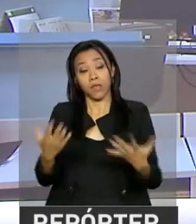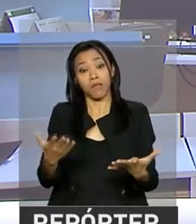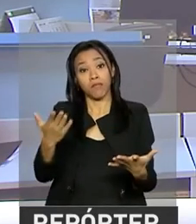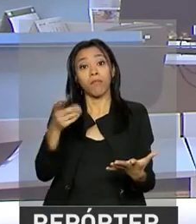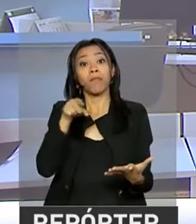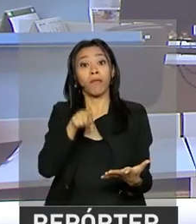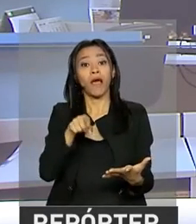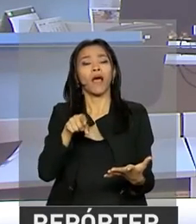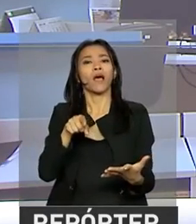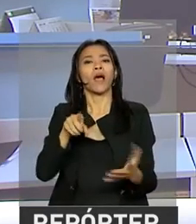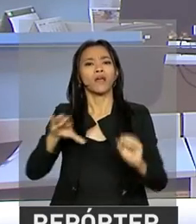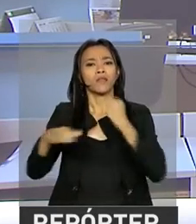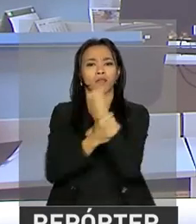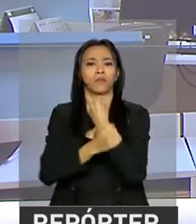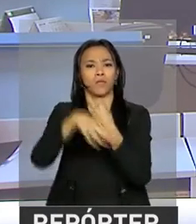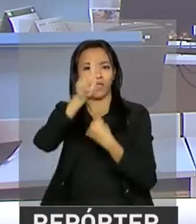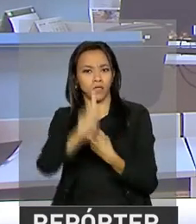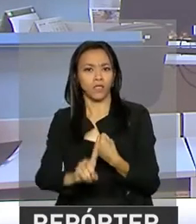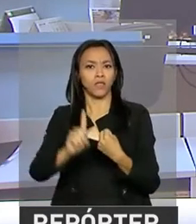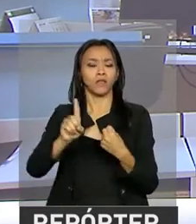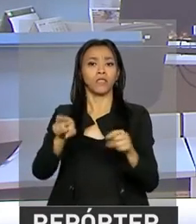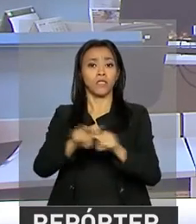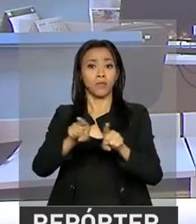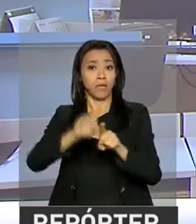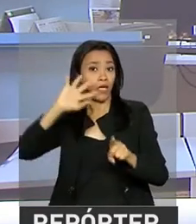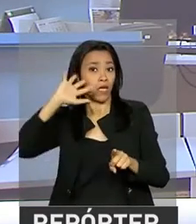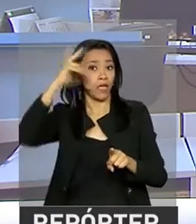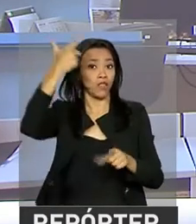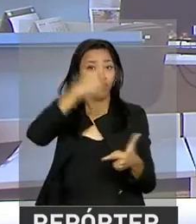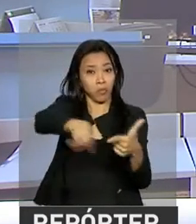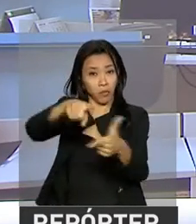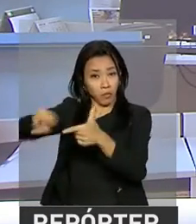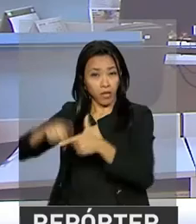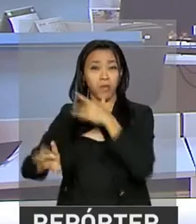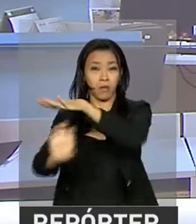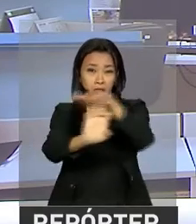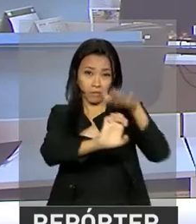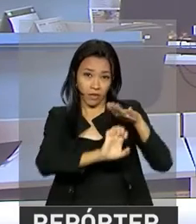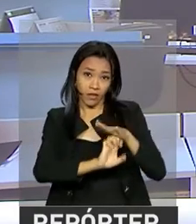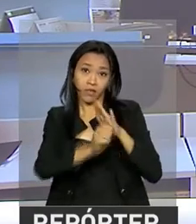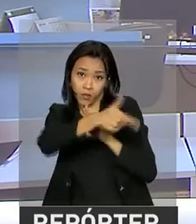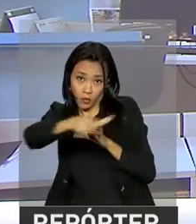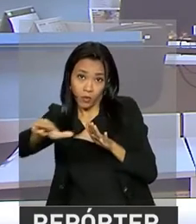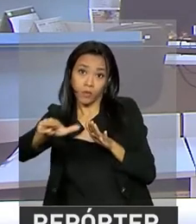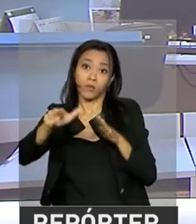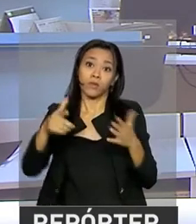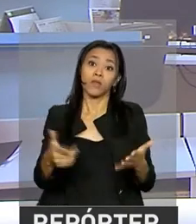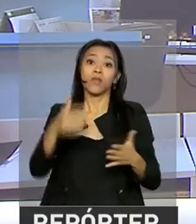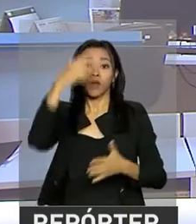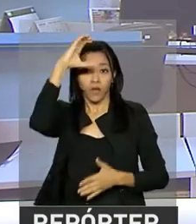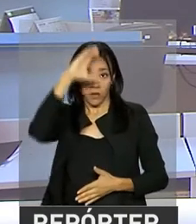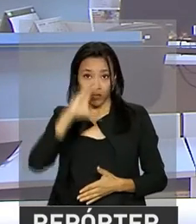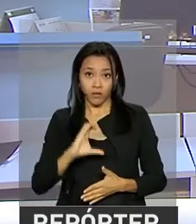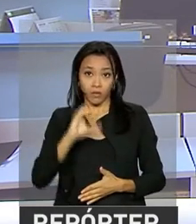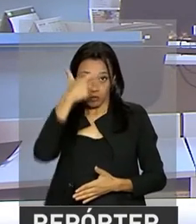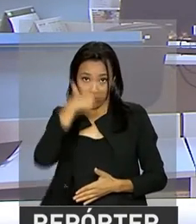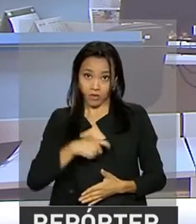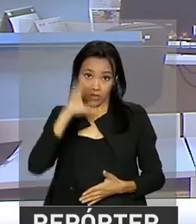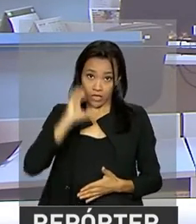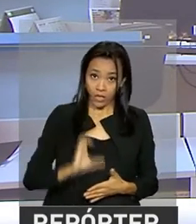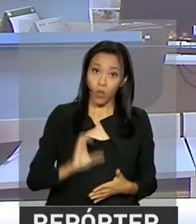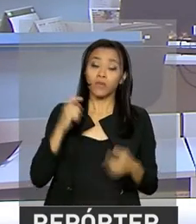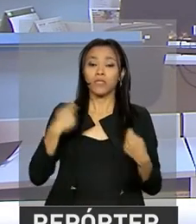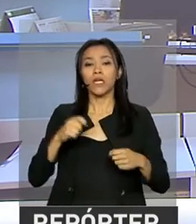valer direitos e resolver os problemas com as empresas e prestadores de serviços, o cidadão pode contar também